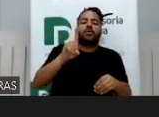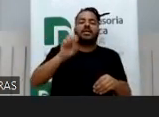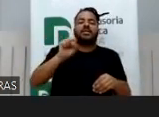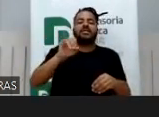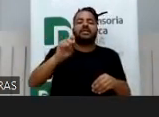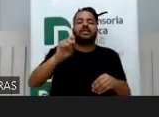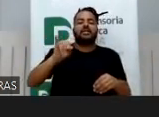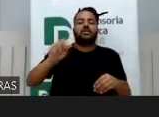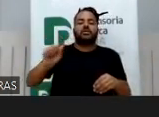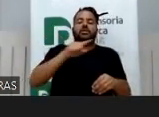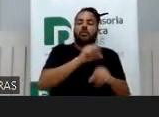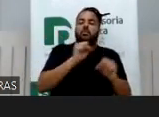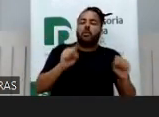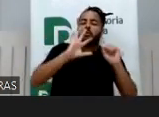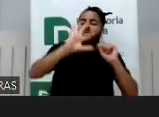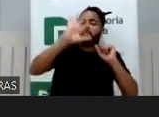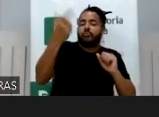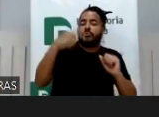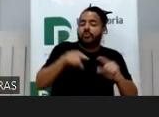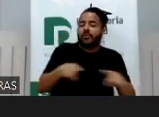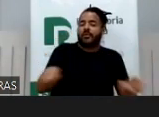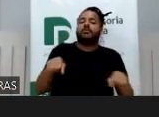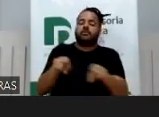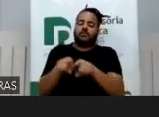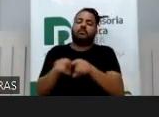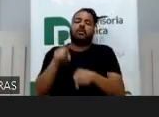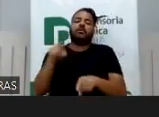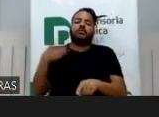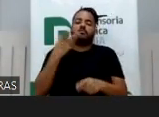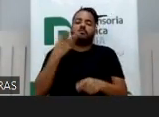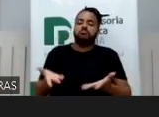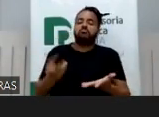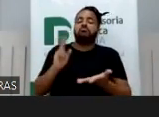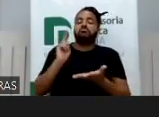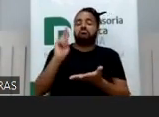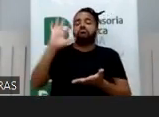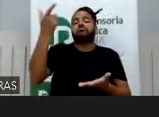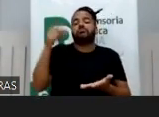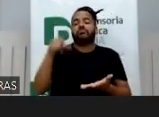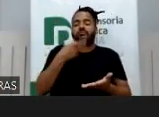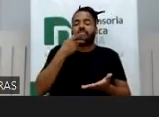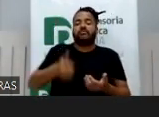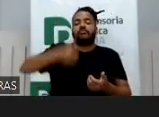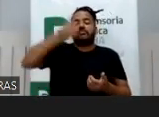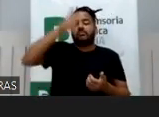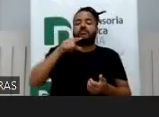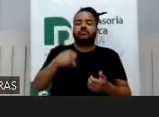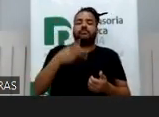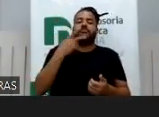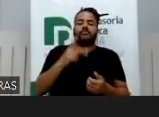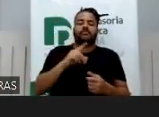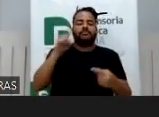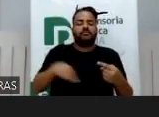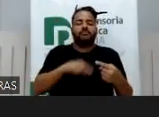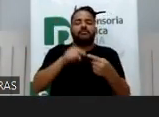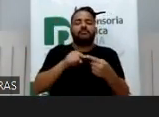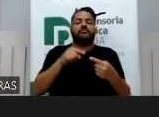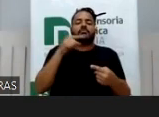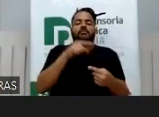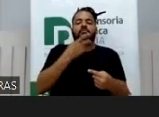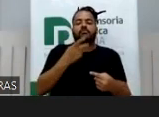imperícia, a negligência do artigo 186. É também atilícito aquele que tá munido das melhores intenções, doutor Adriano, doutora Diana,